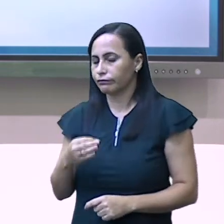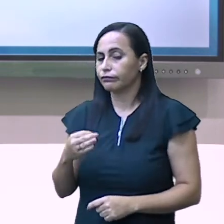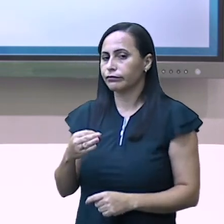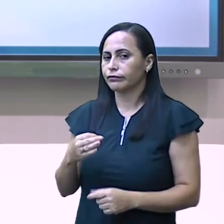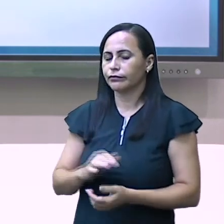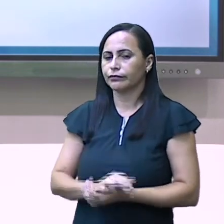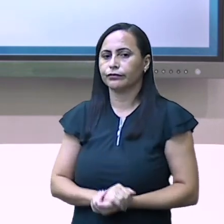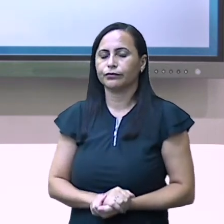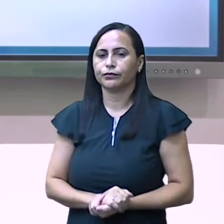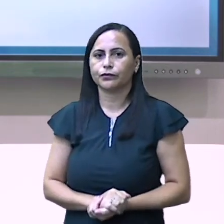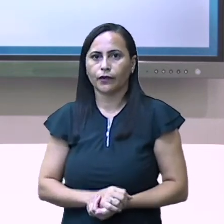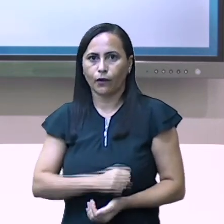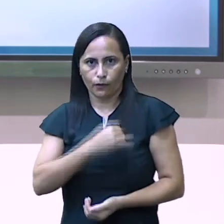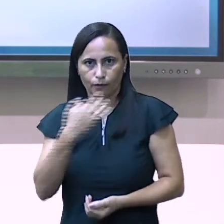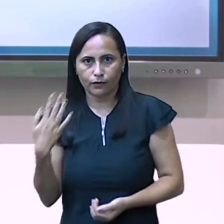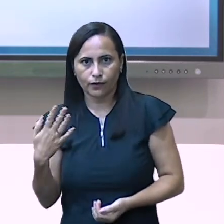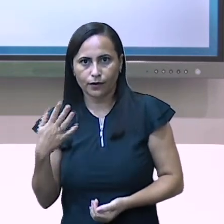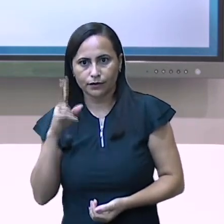Vamos contar?